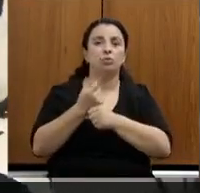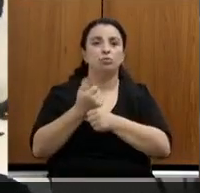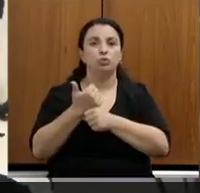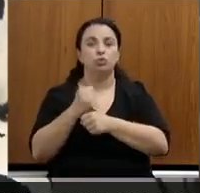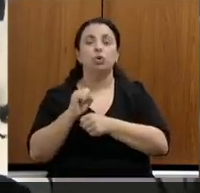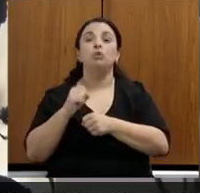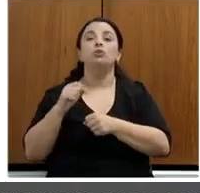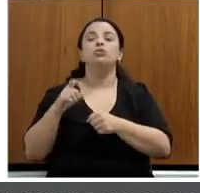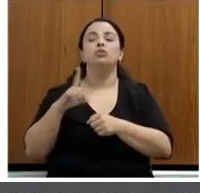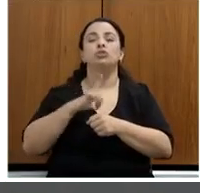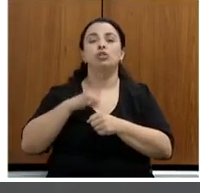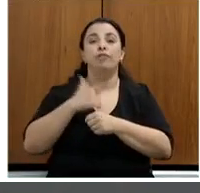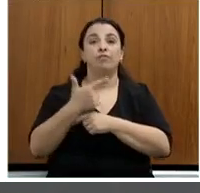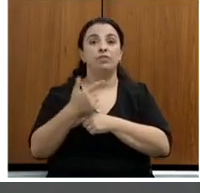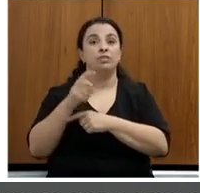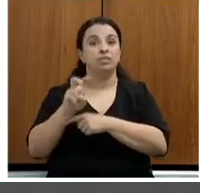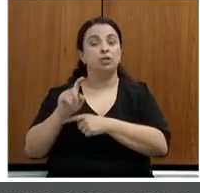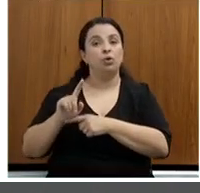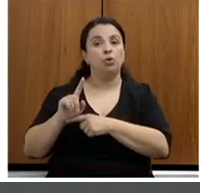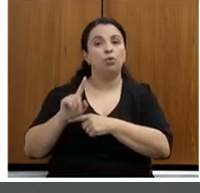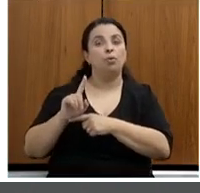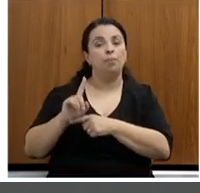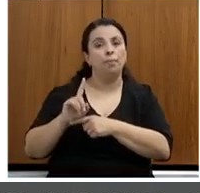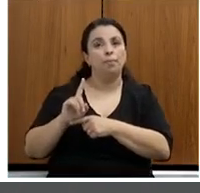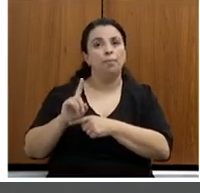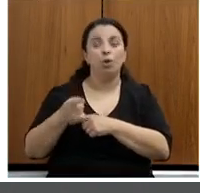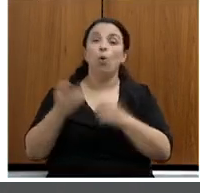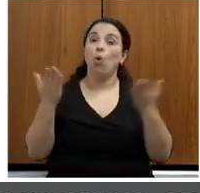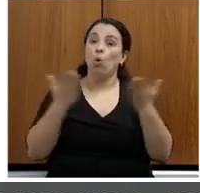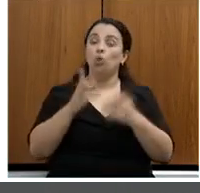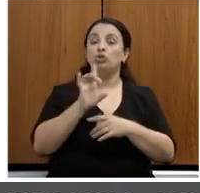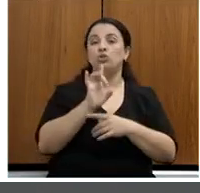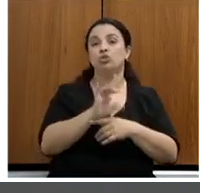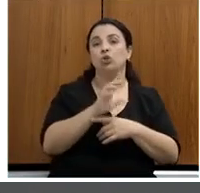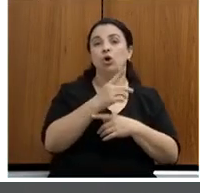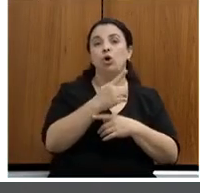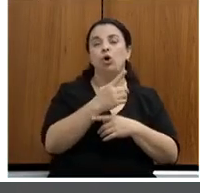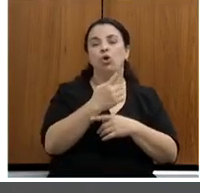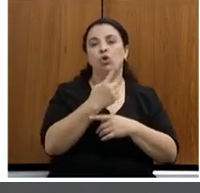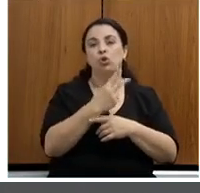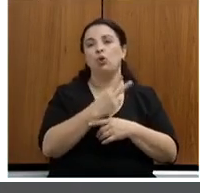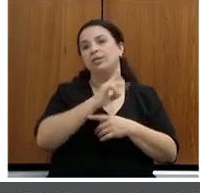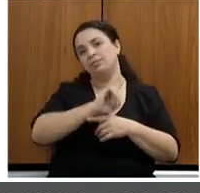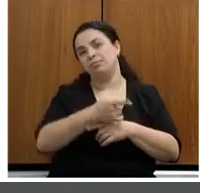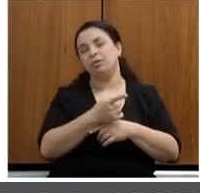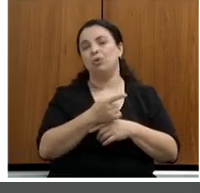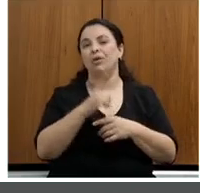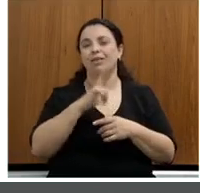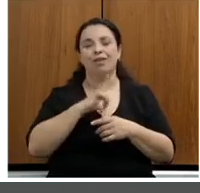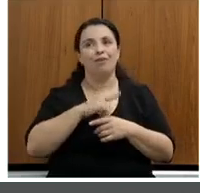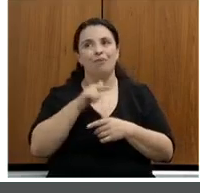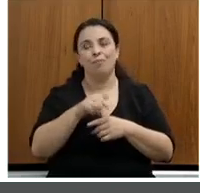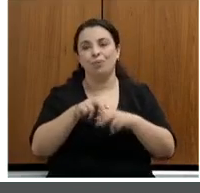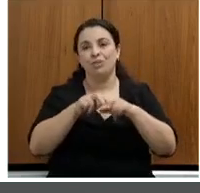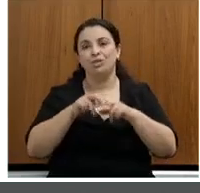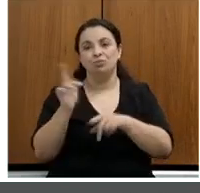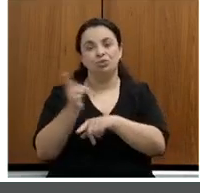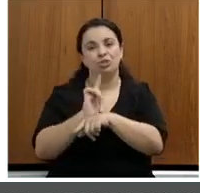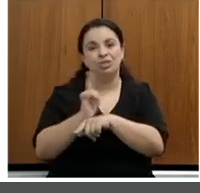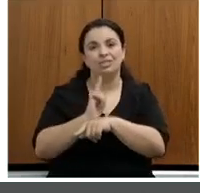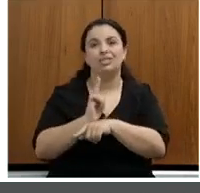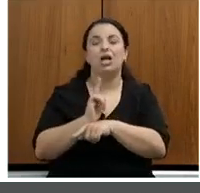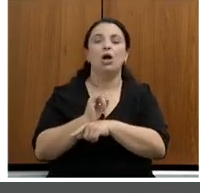hoje o IGAM tem apenas 2 mil outorgas em passivo num tempo tão curto como a grande ação de gestão interna e